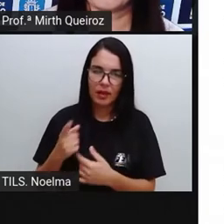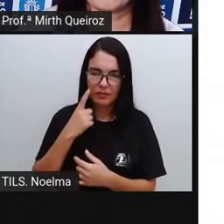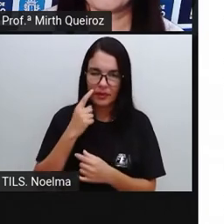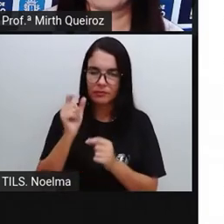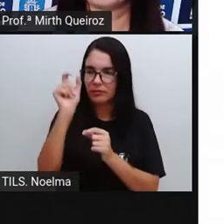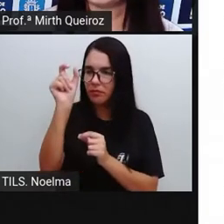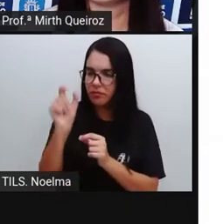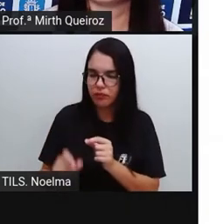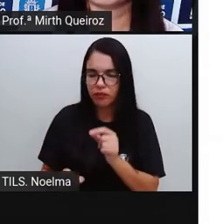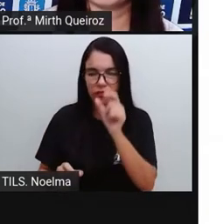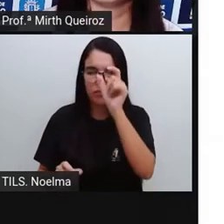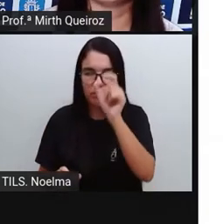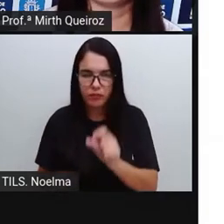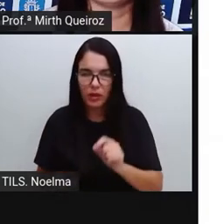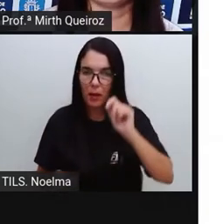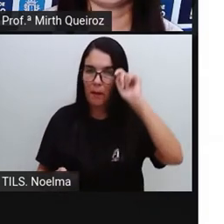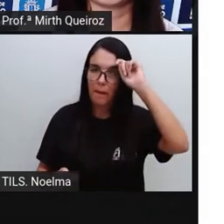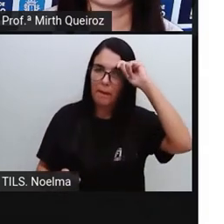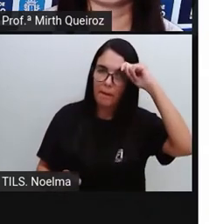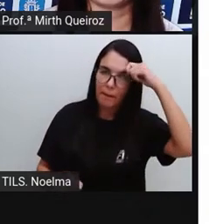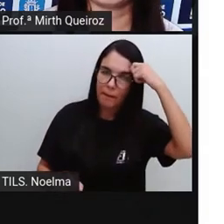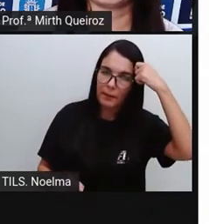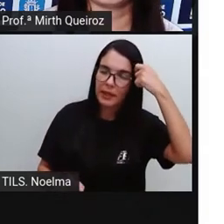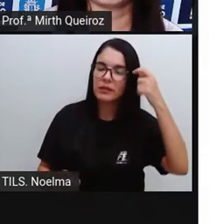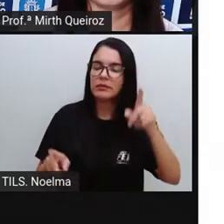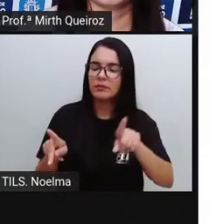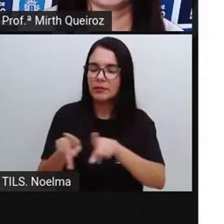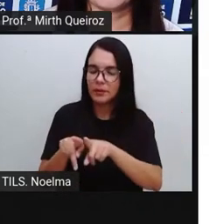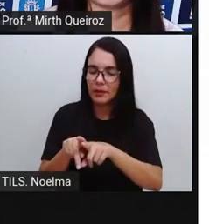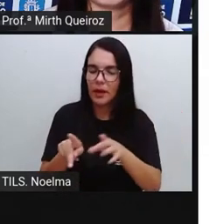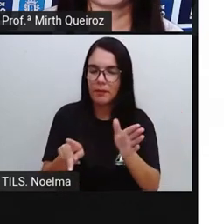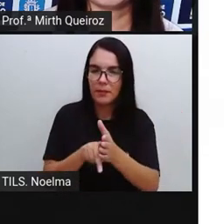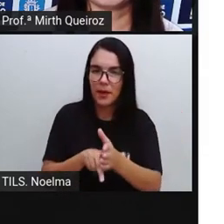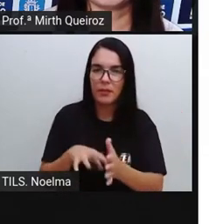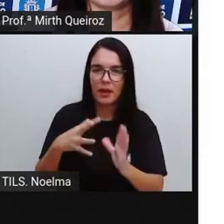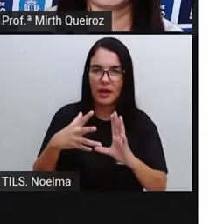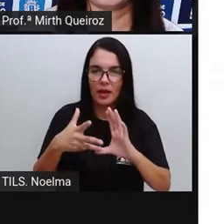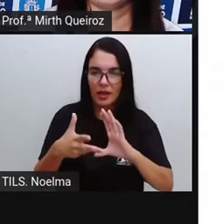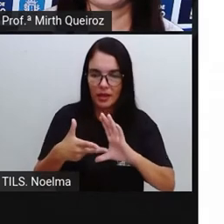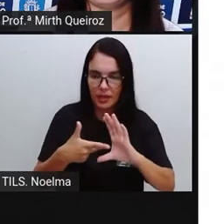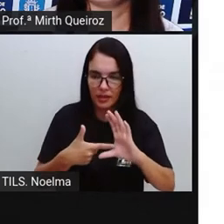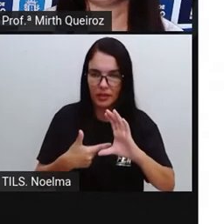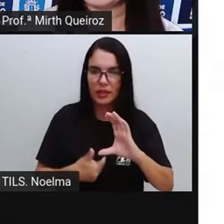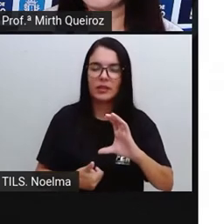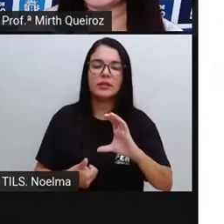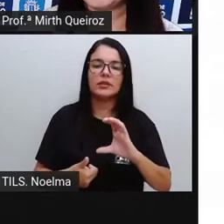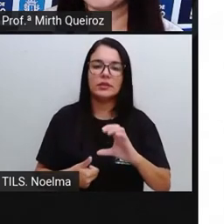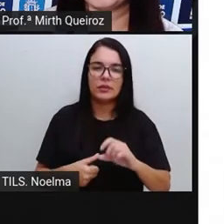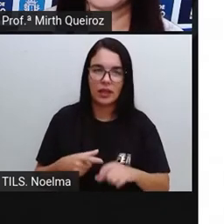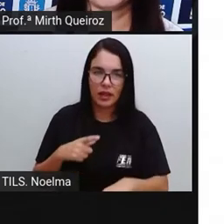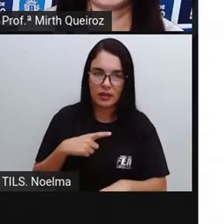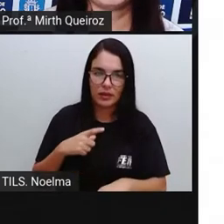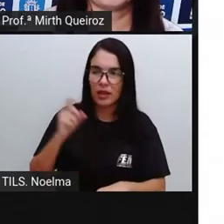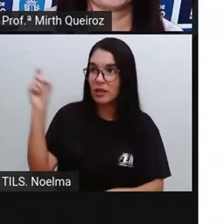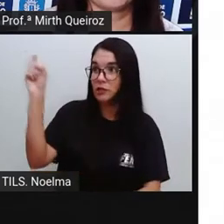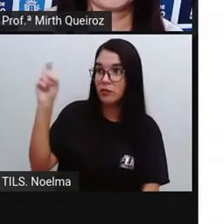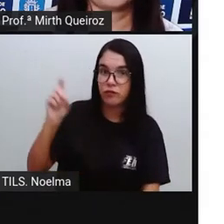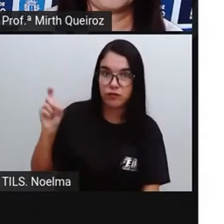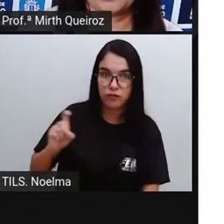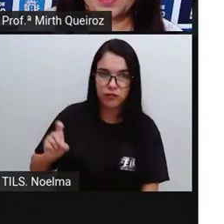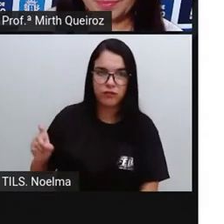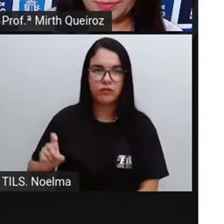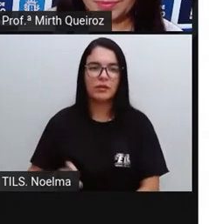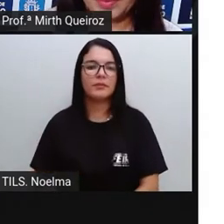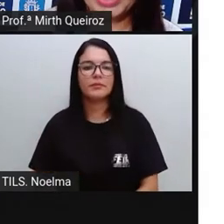a preto, né? Seria uma característica que o artista teria bebido na arte aí de rua,